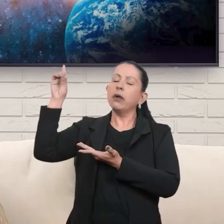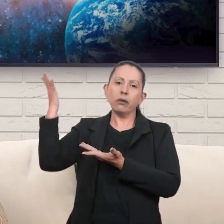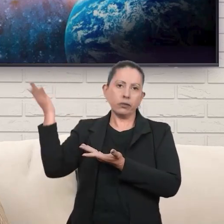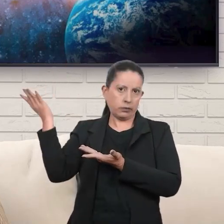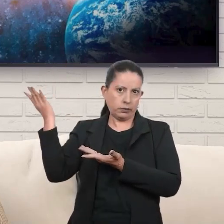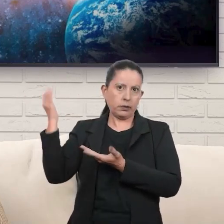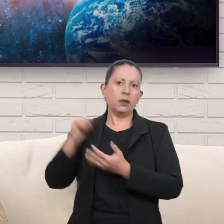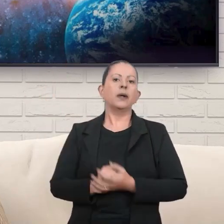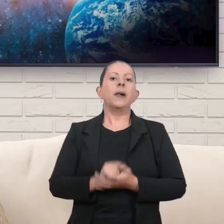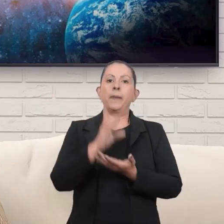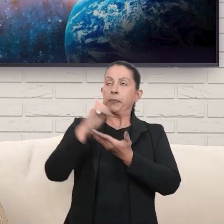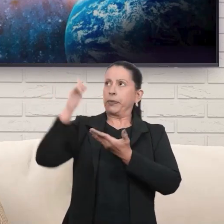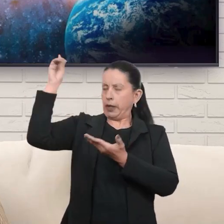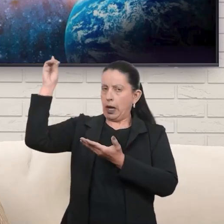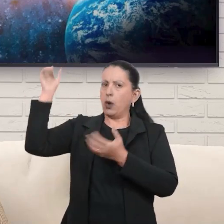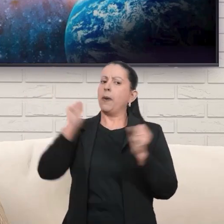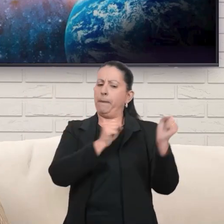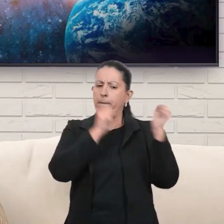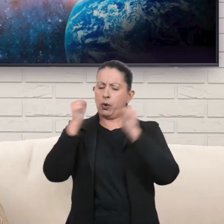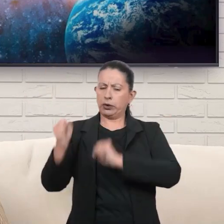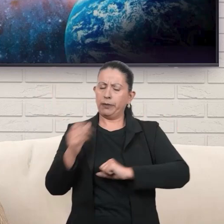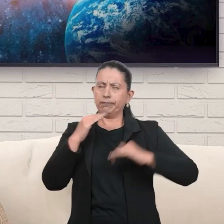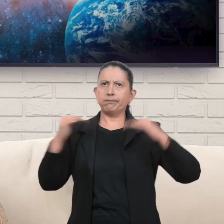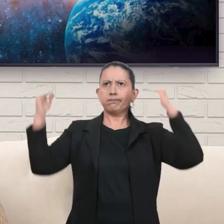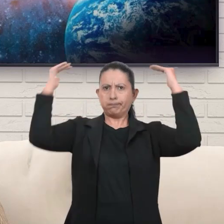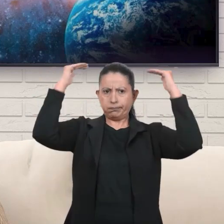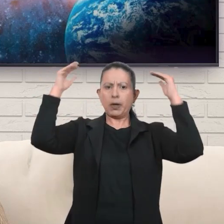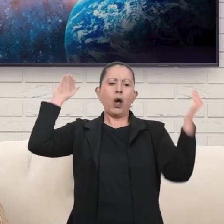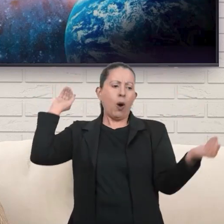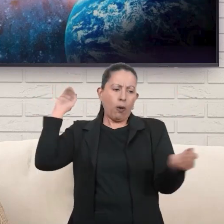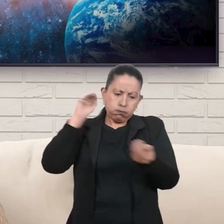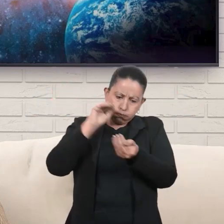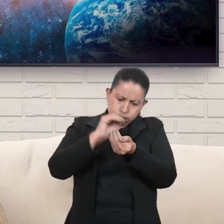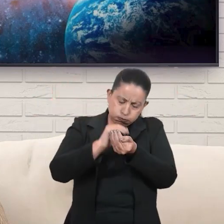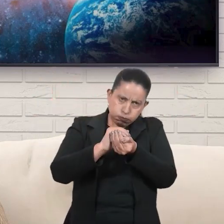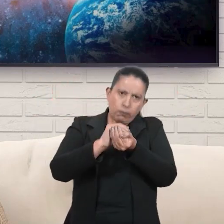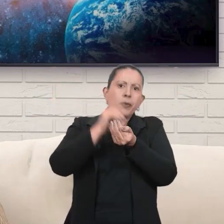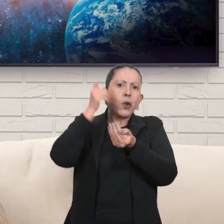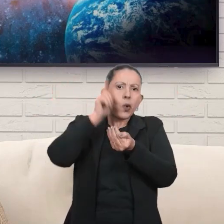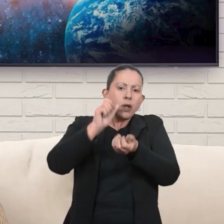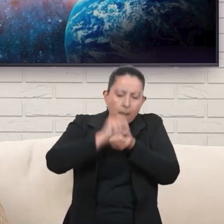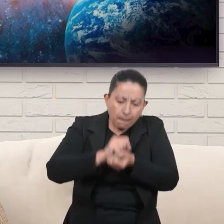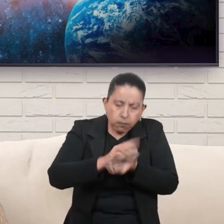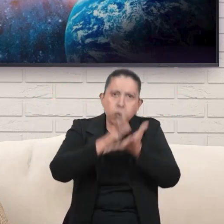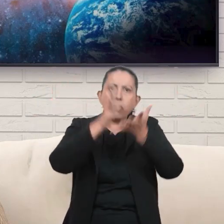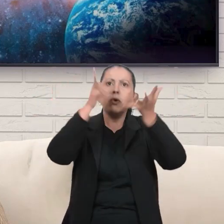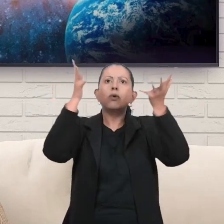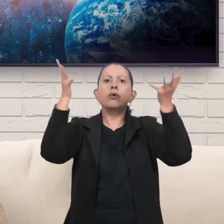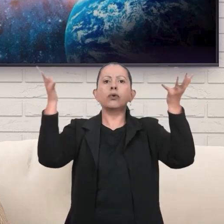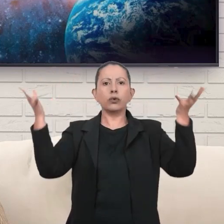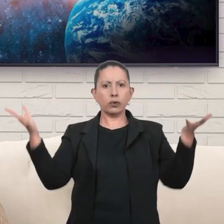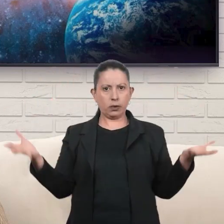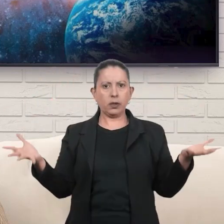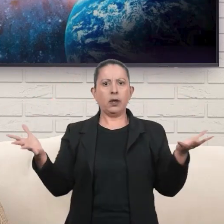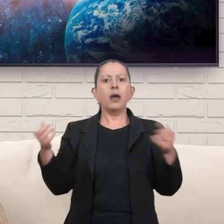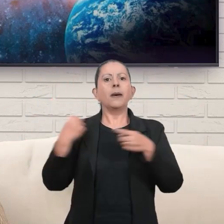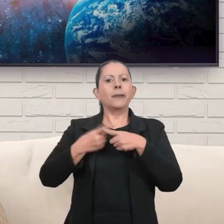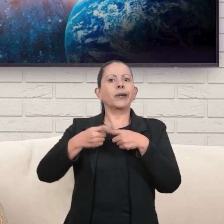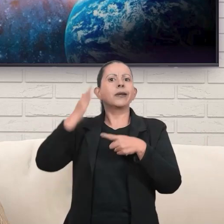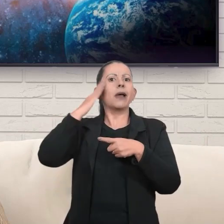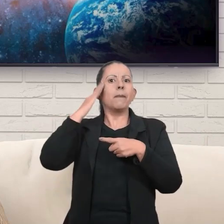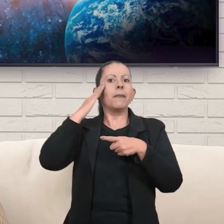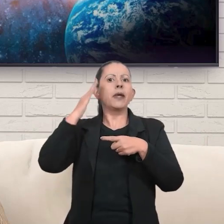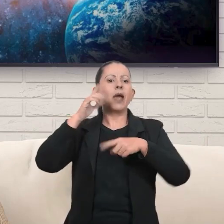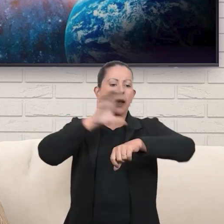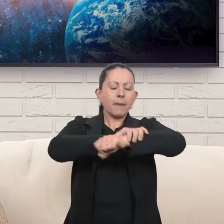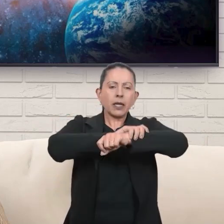mais? Deus, com seu poder supremo, comprimiu a luz e permitiu que ela explodisse, pois sabia que a